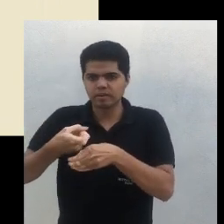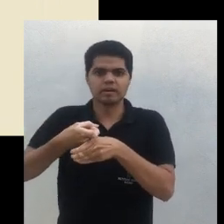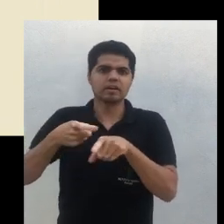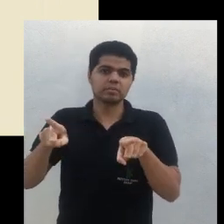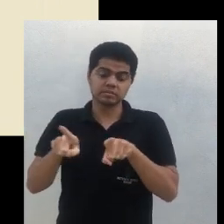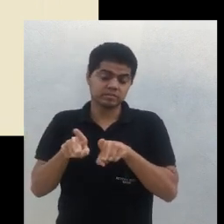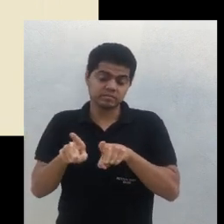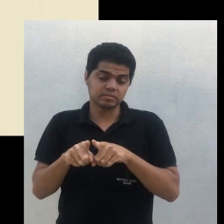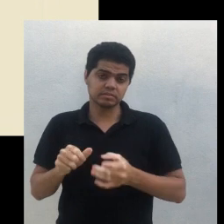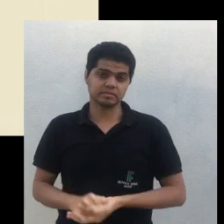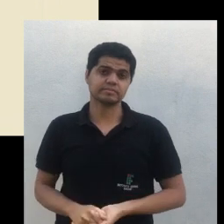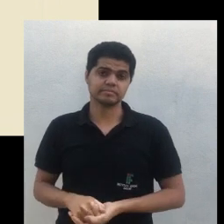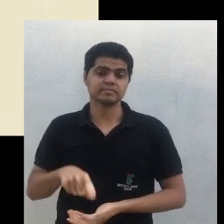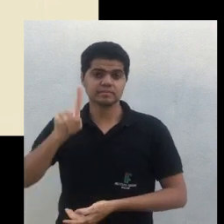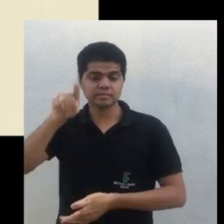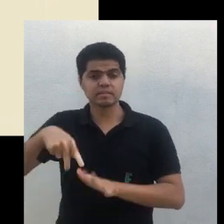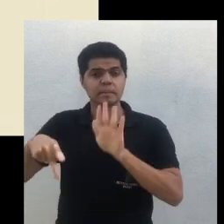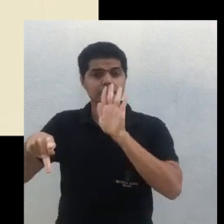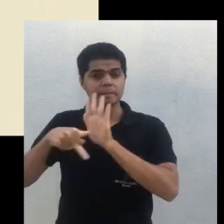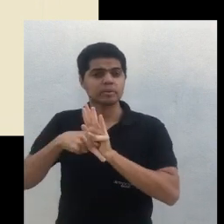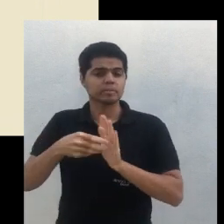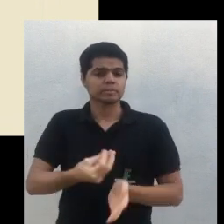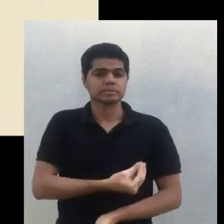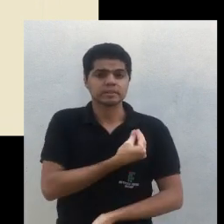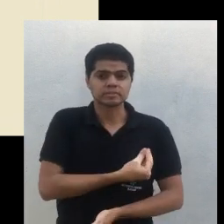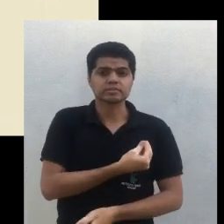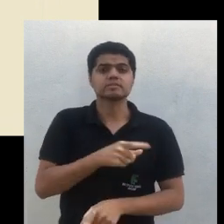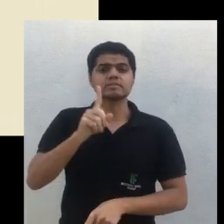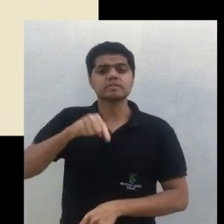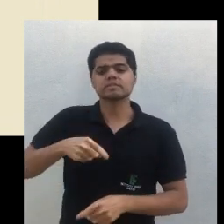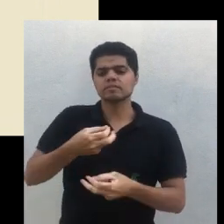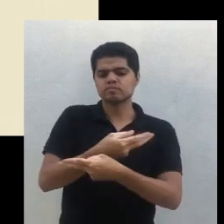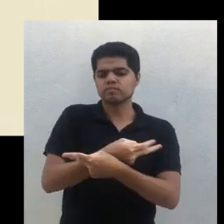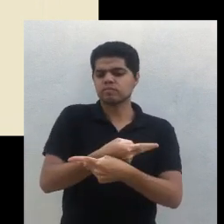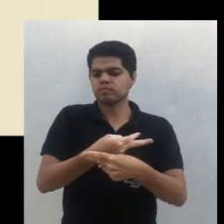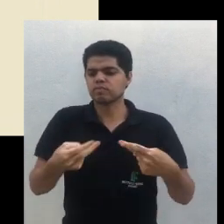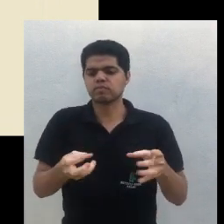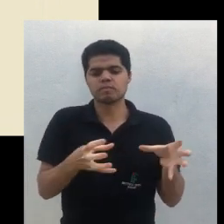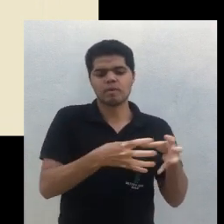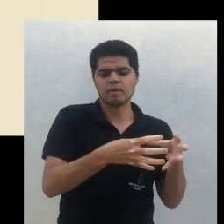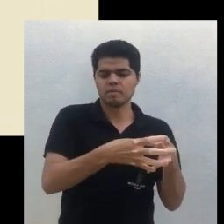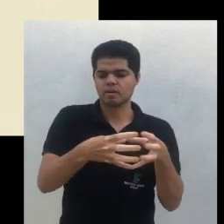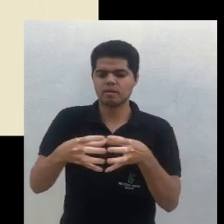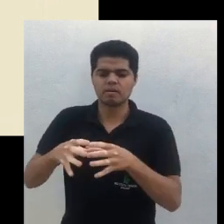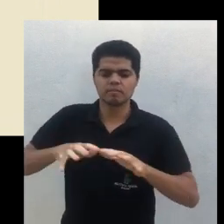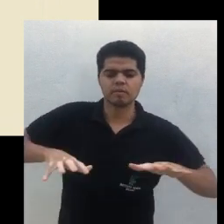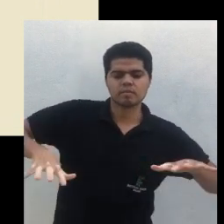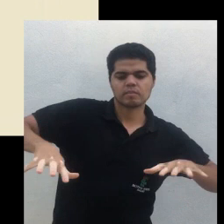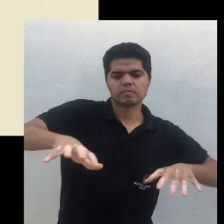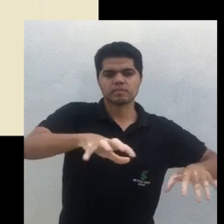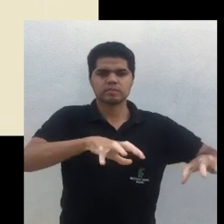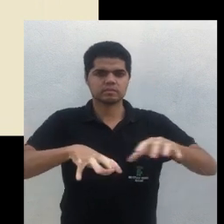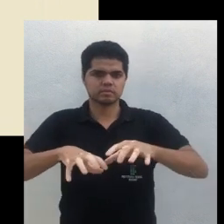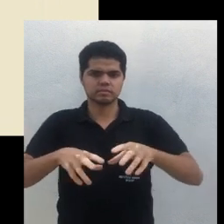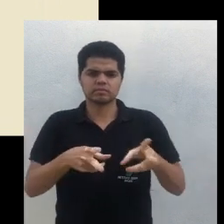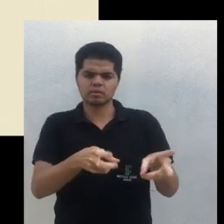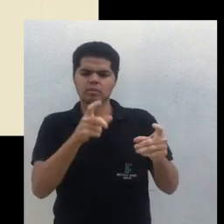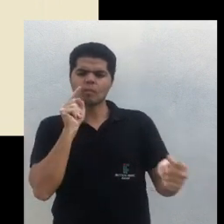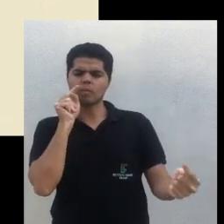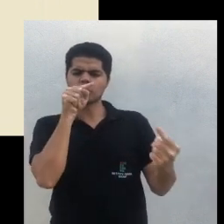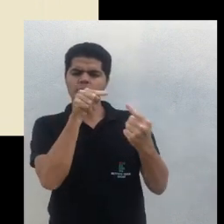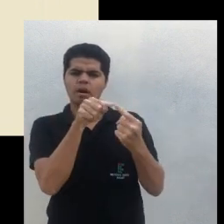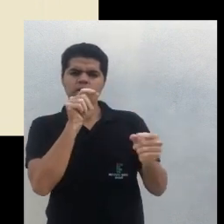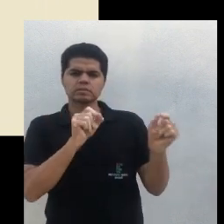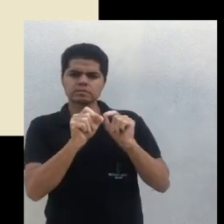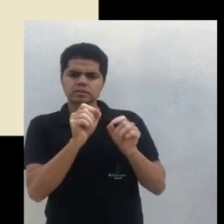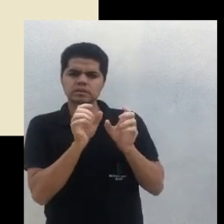da madeira até porque imagina depois se eu derrubar essa planta aqui eu posso prejudicar essa linha de